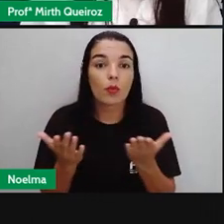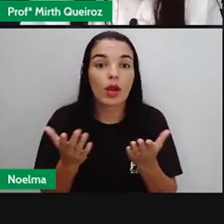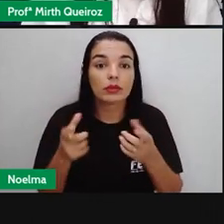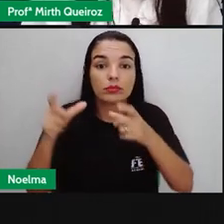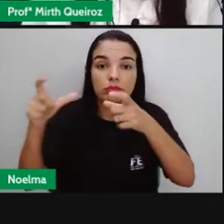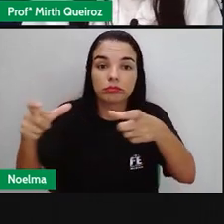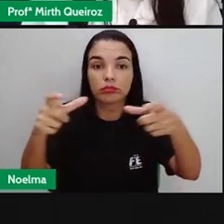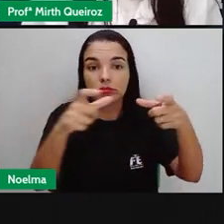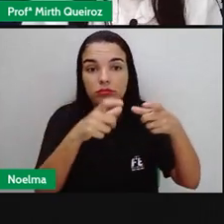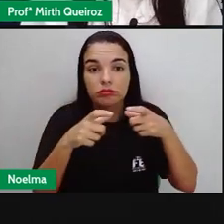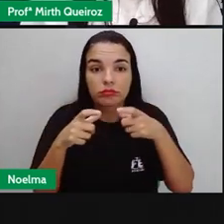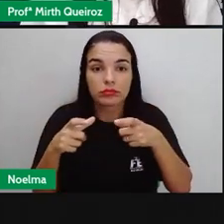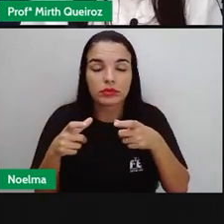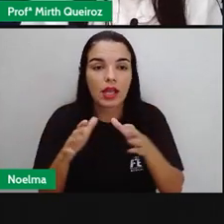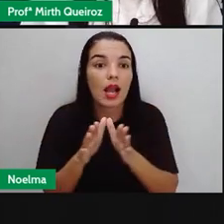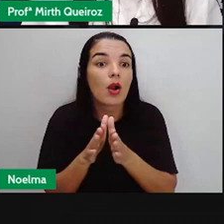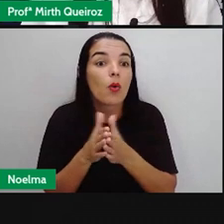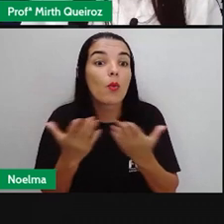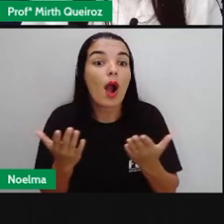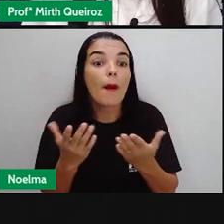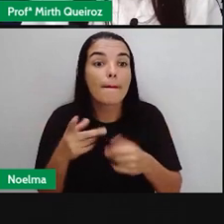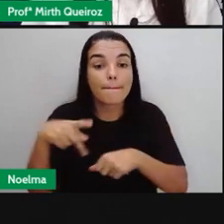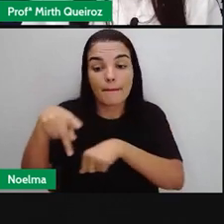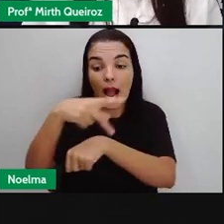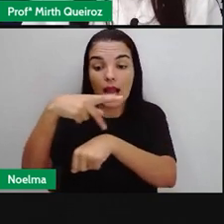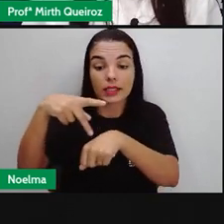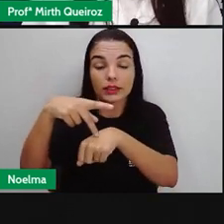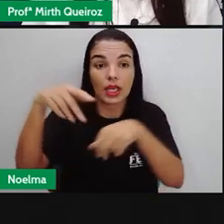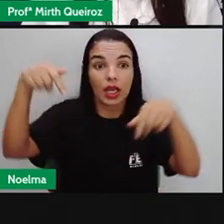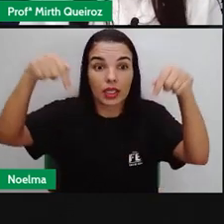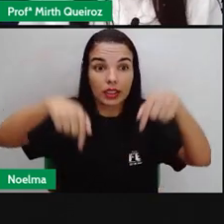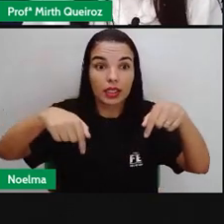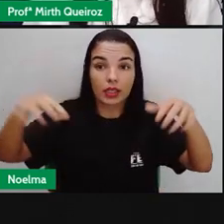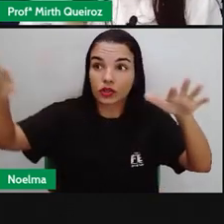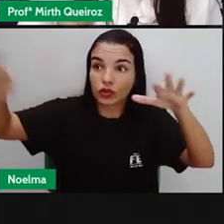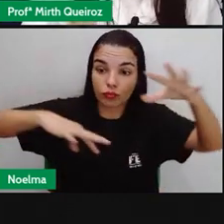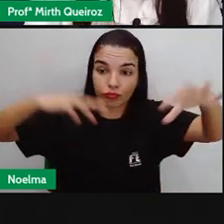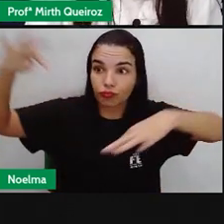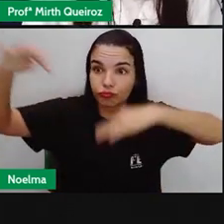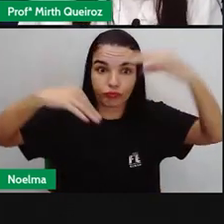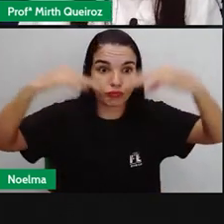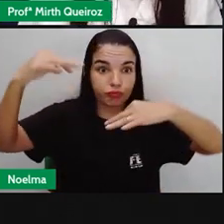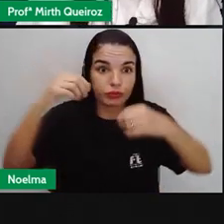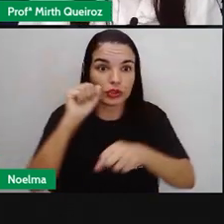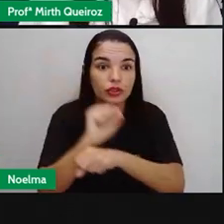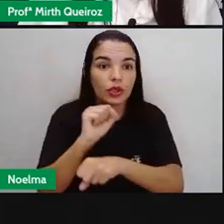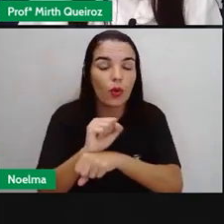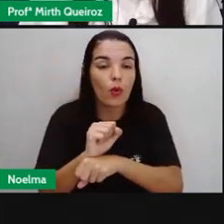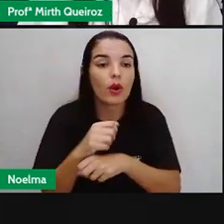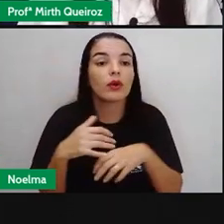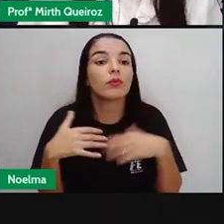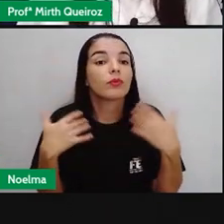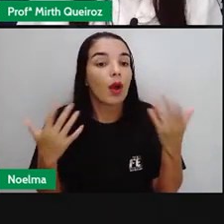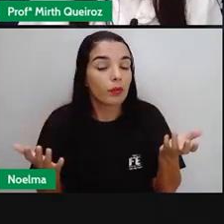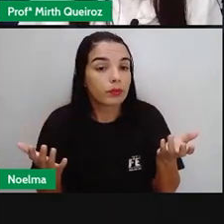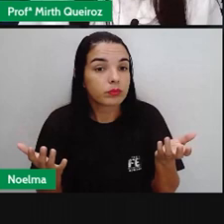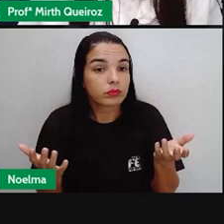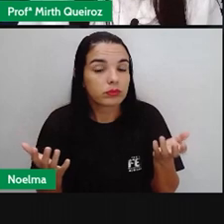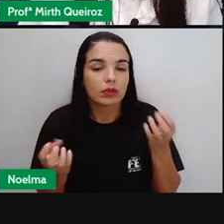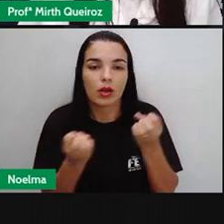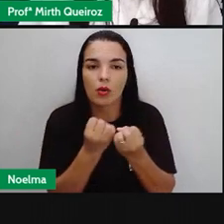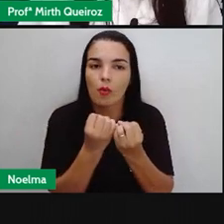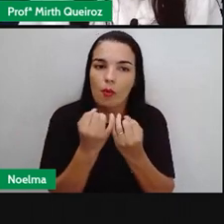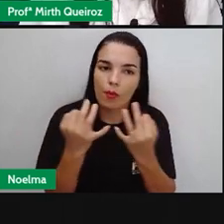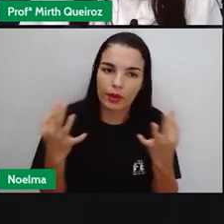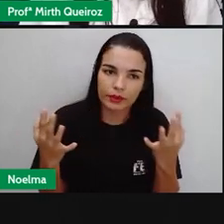veio a maior parte dos imigrantes neste período? Vocês vão dar um pause aí nesse vídeo, vocês vão